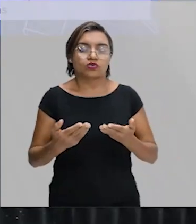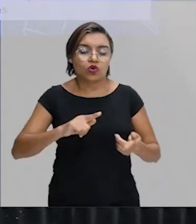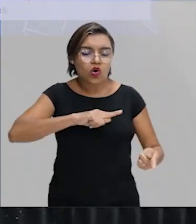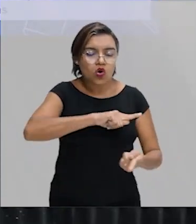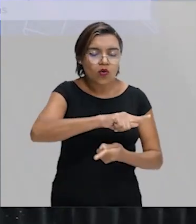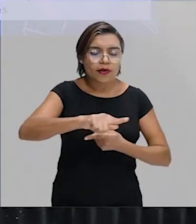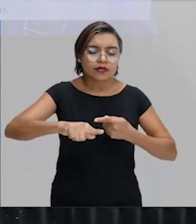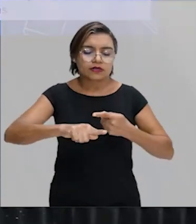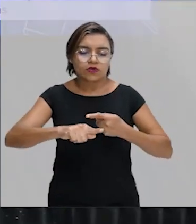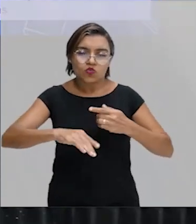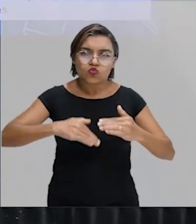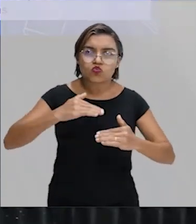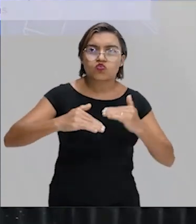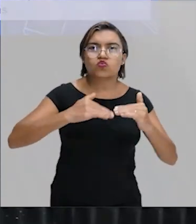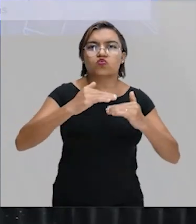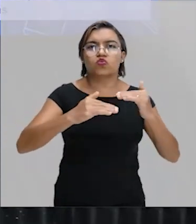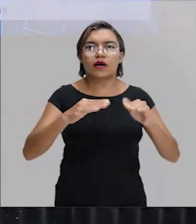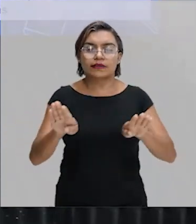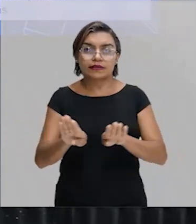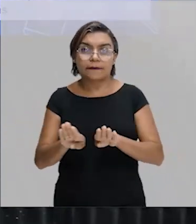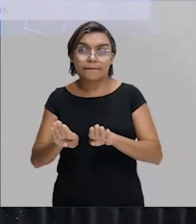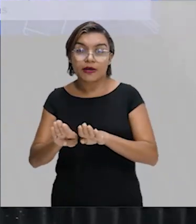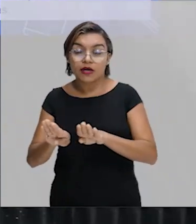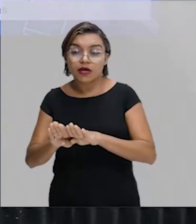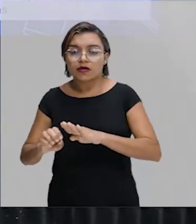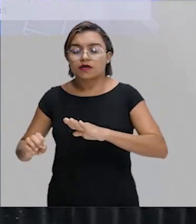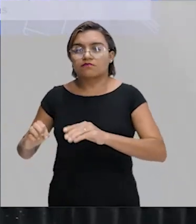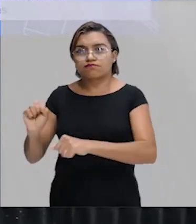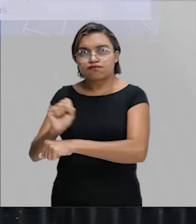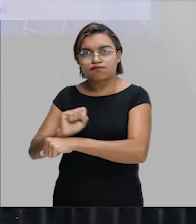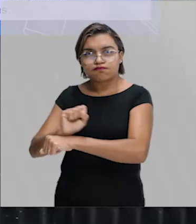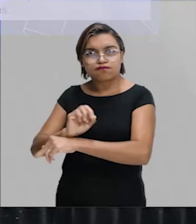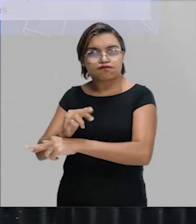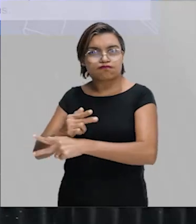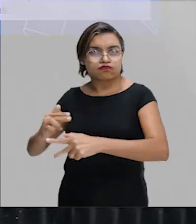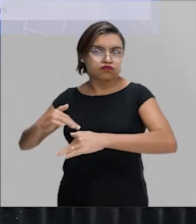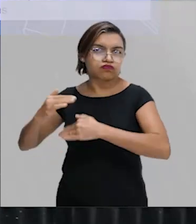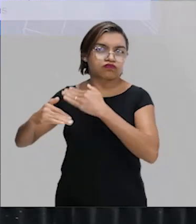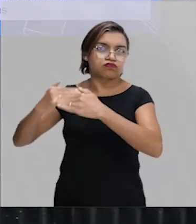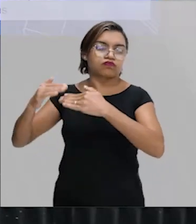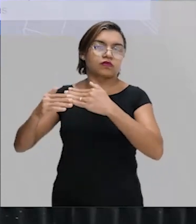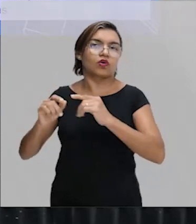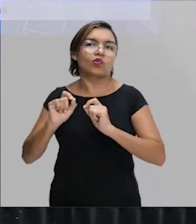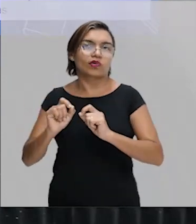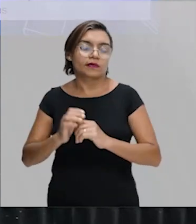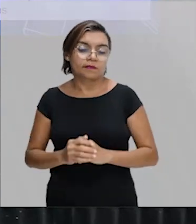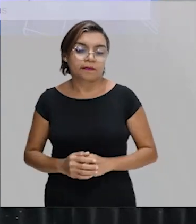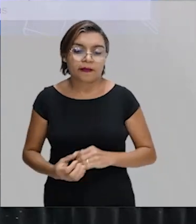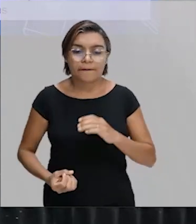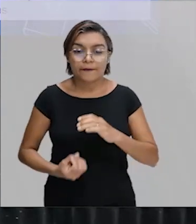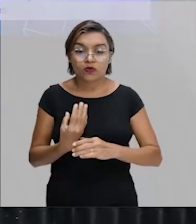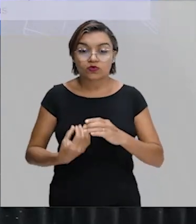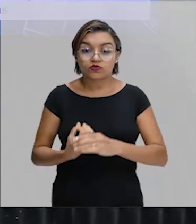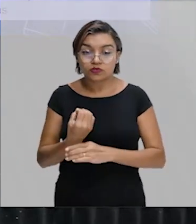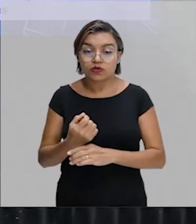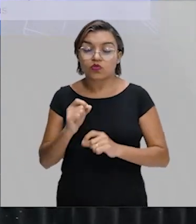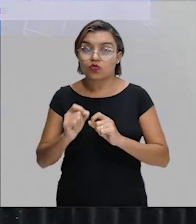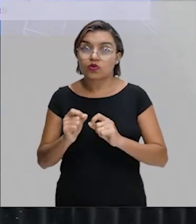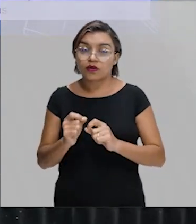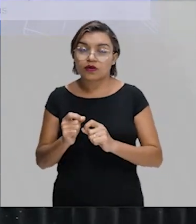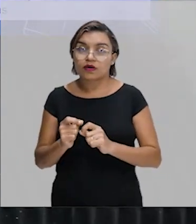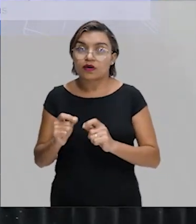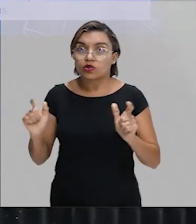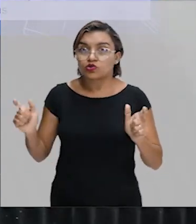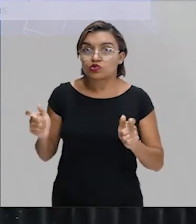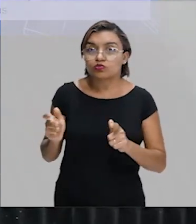globalização, é a evolução dos meios de transporte, galera. É descentralizar a produção buscando o quê? Uma diminuição no custo de